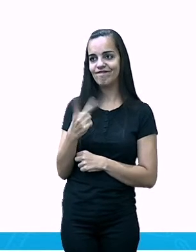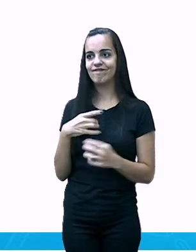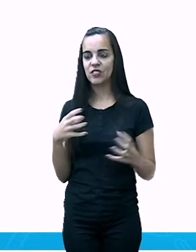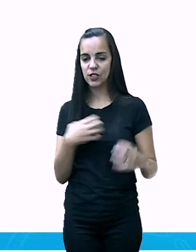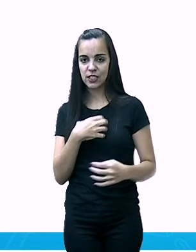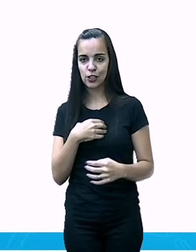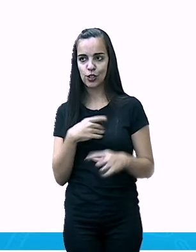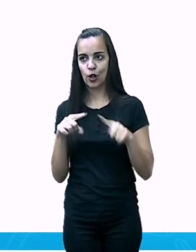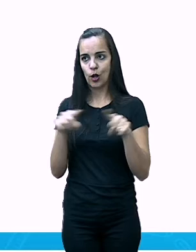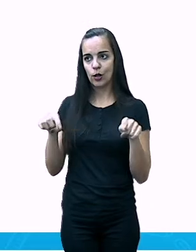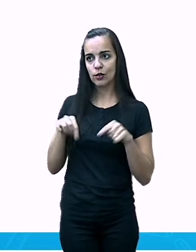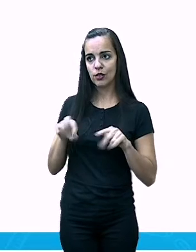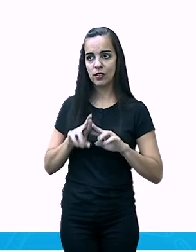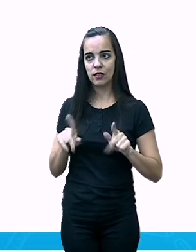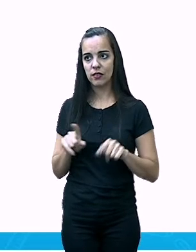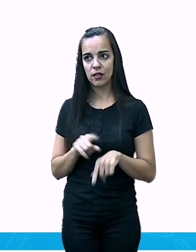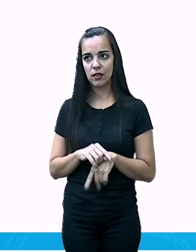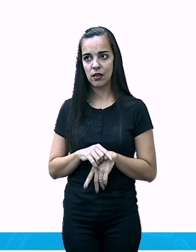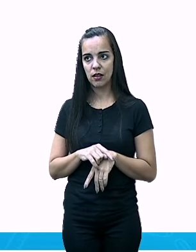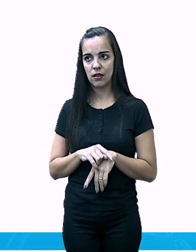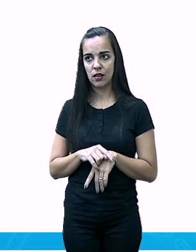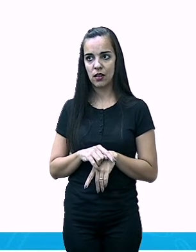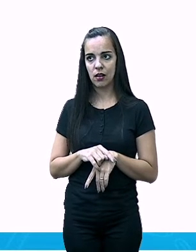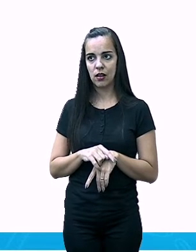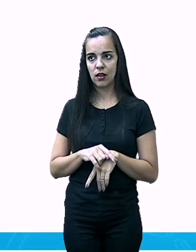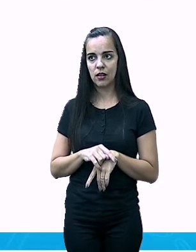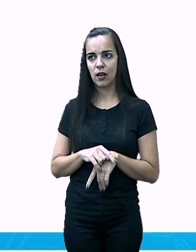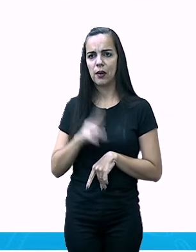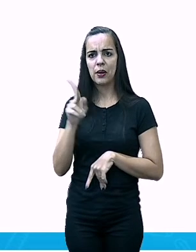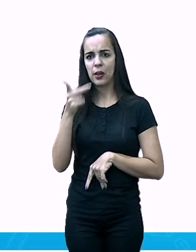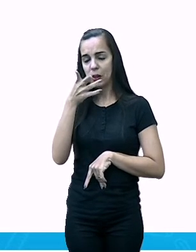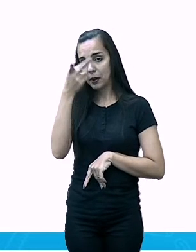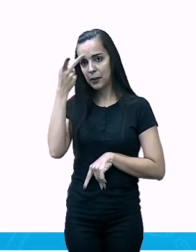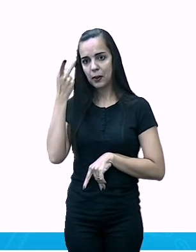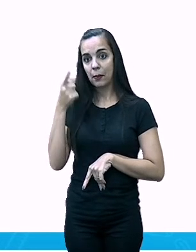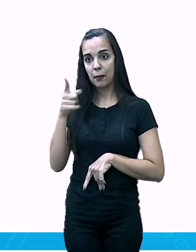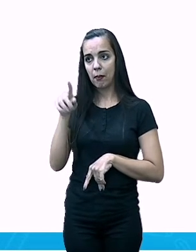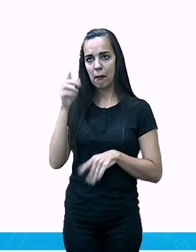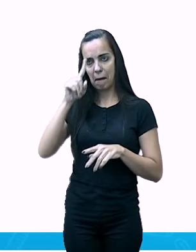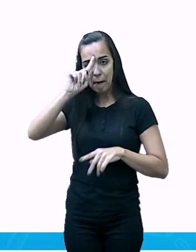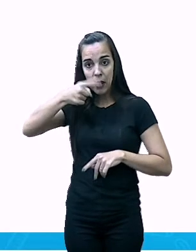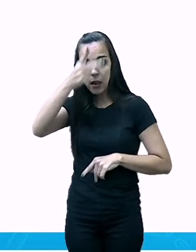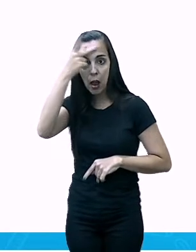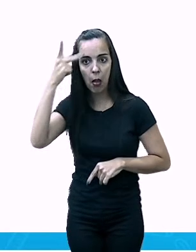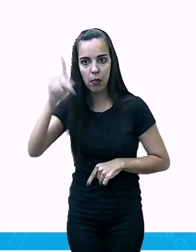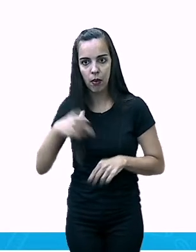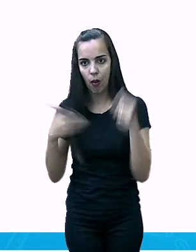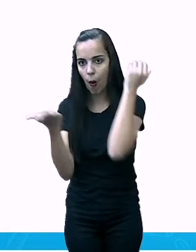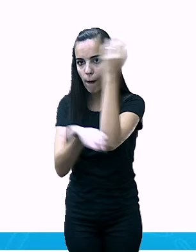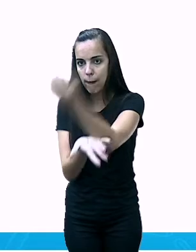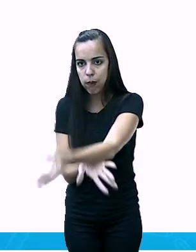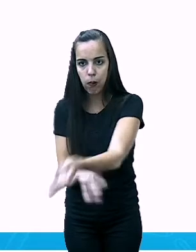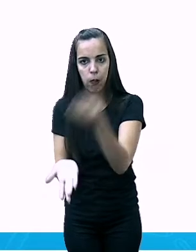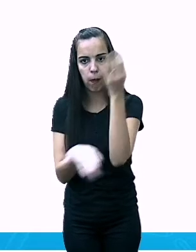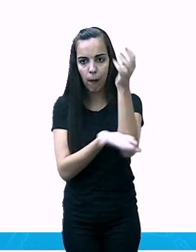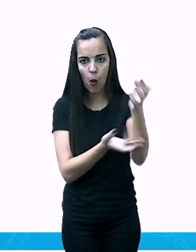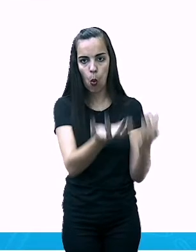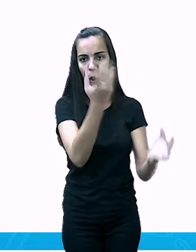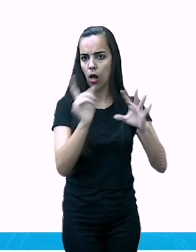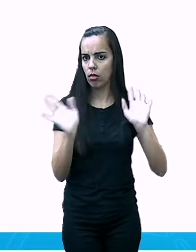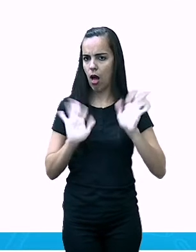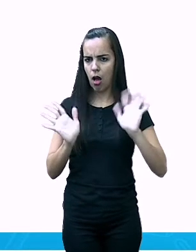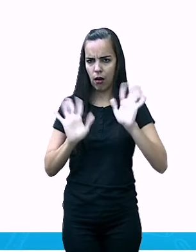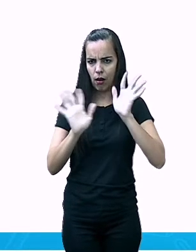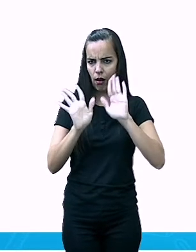Ok? Não estou mandando ninguém acabar com a floresta amazônica, não, pessoal. Nós devemos preservá-la, sim. Ok?